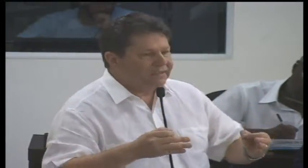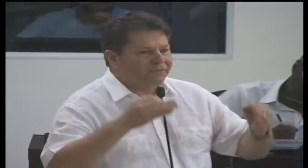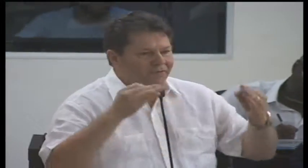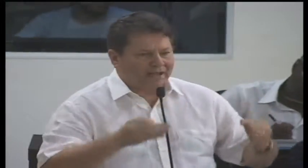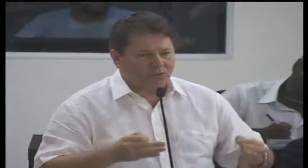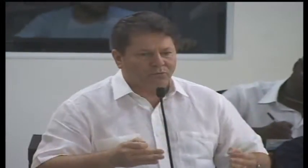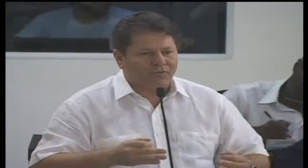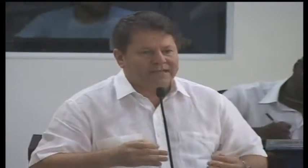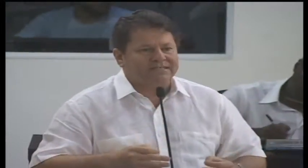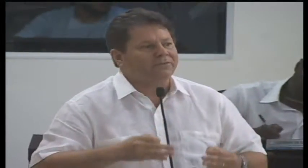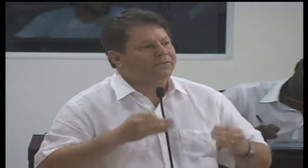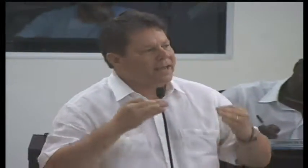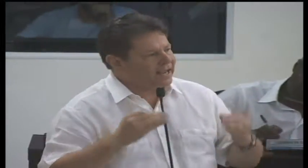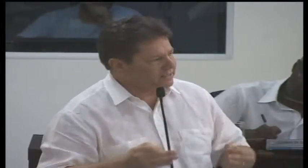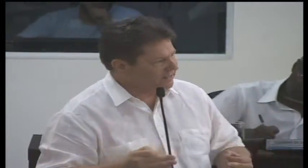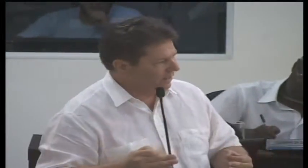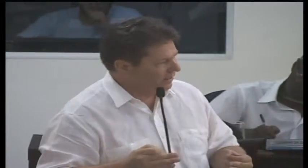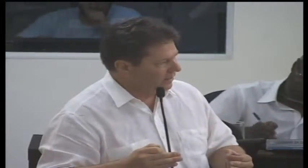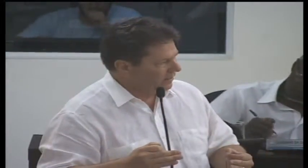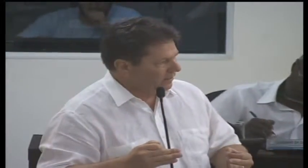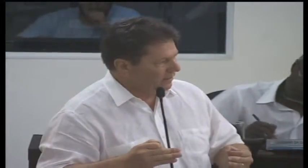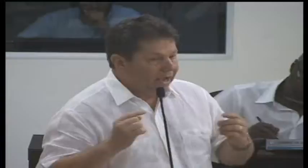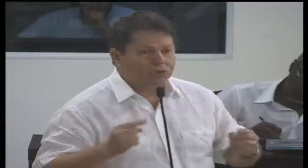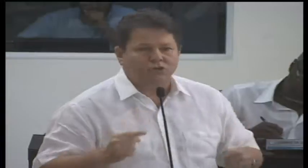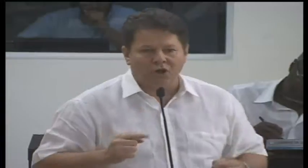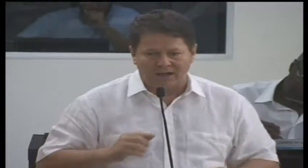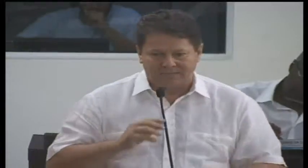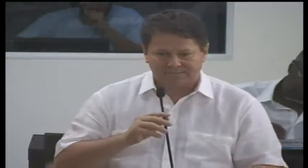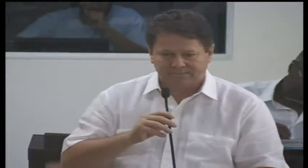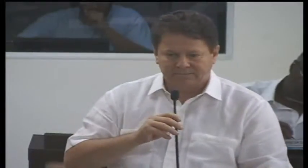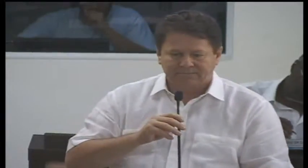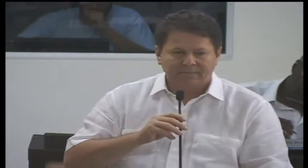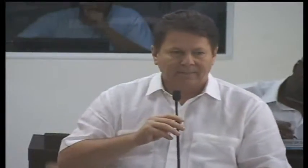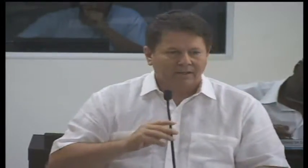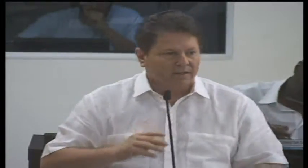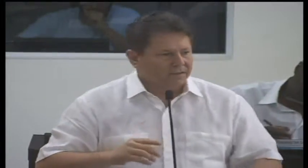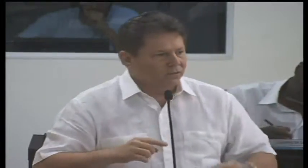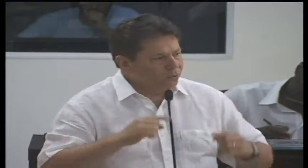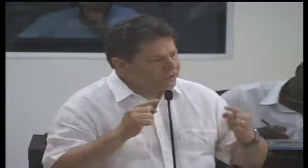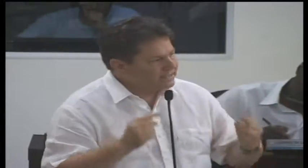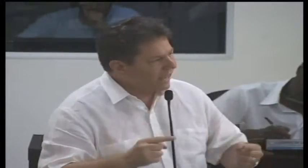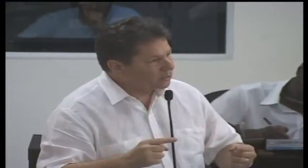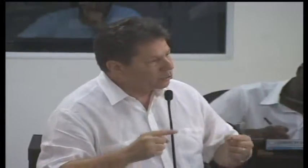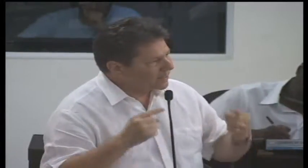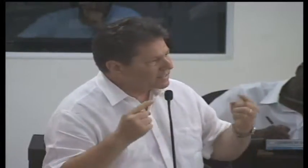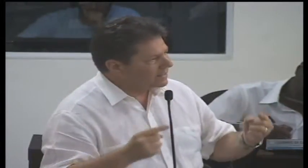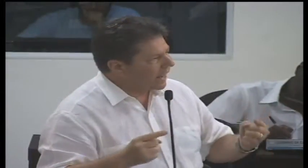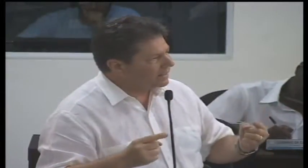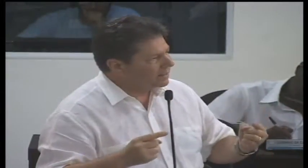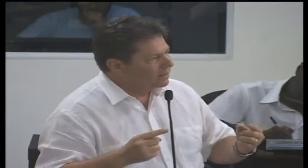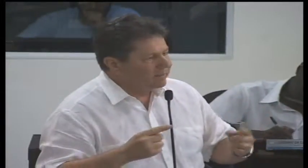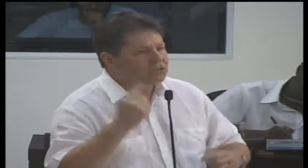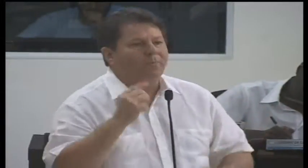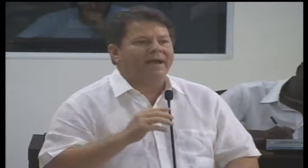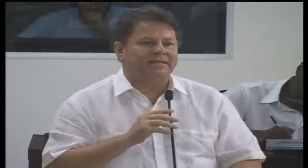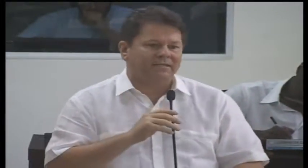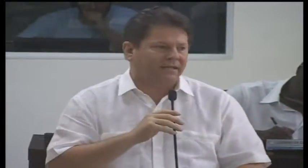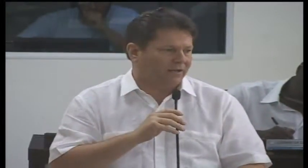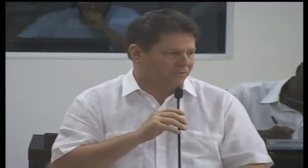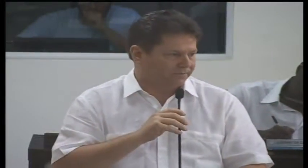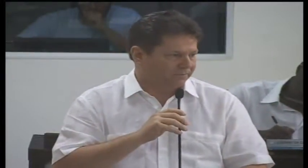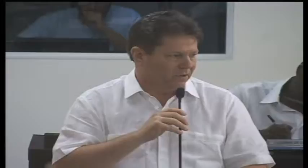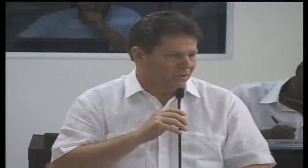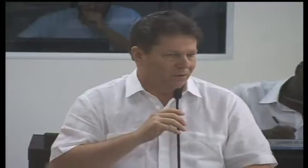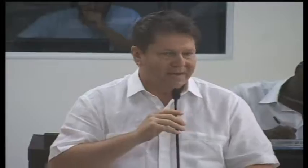que, de fato, faz diferença não só num estado, numa cidade, mas no